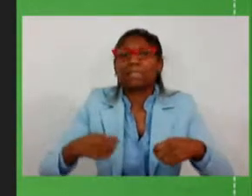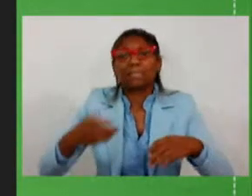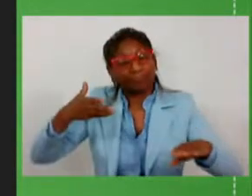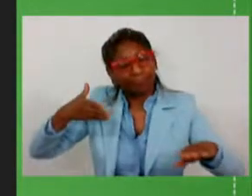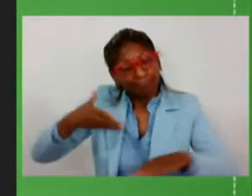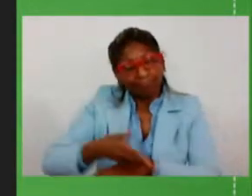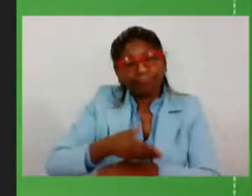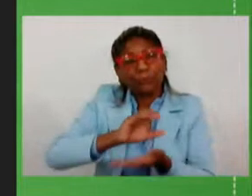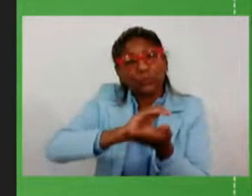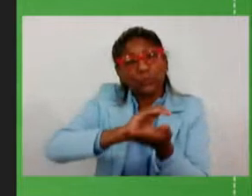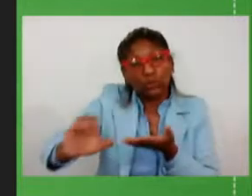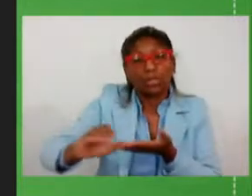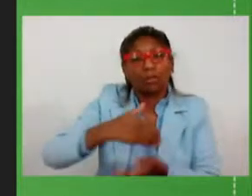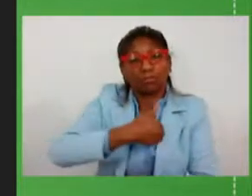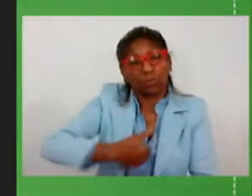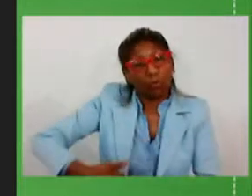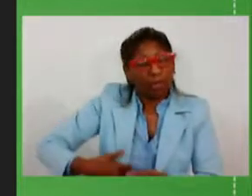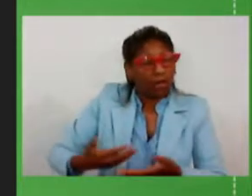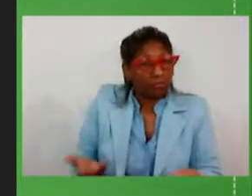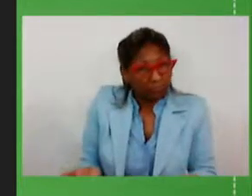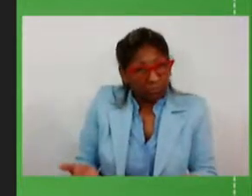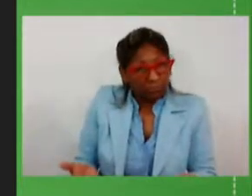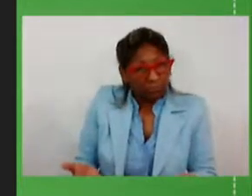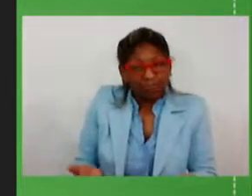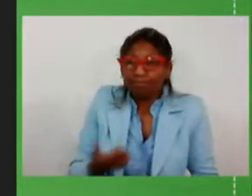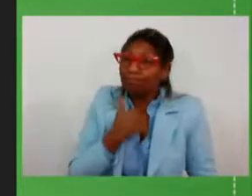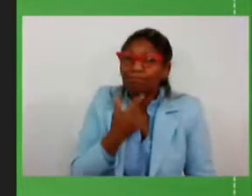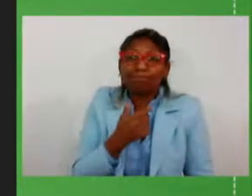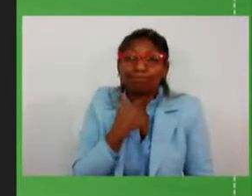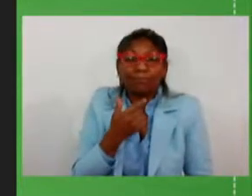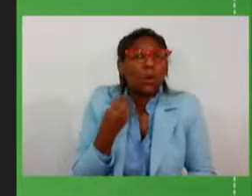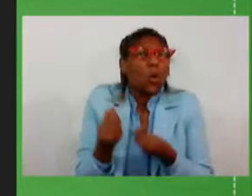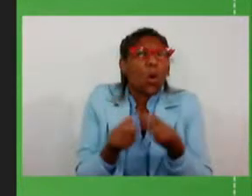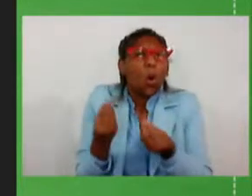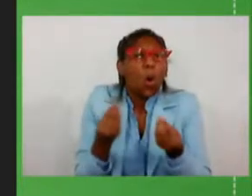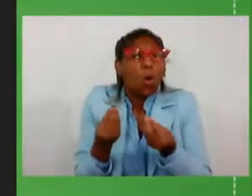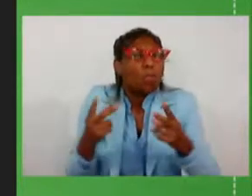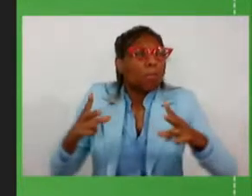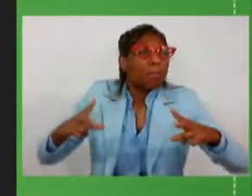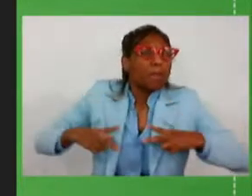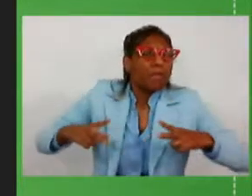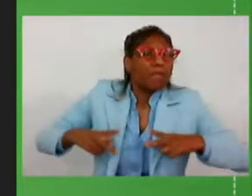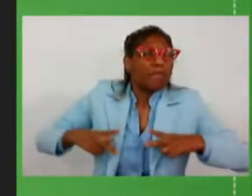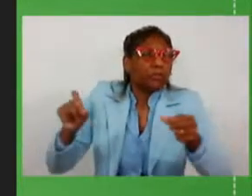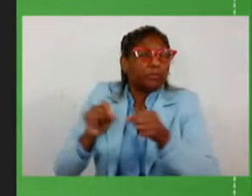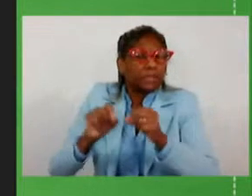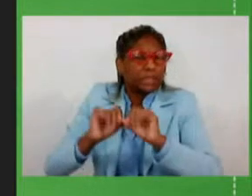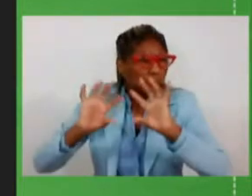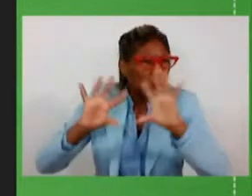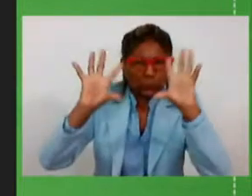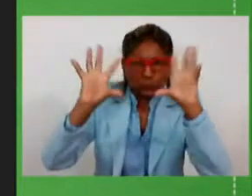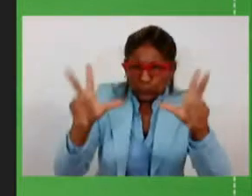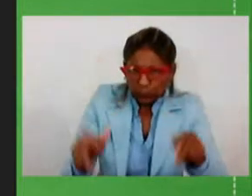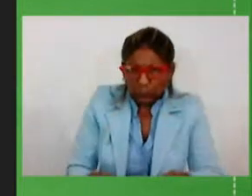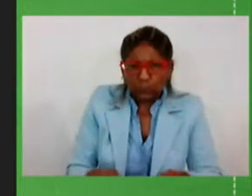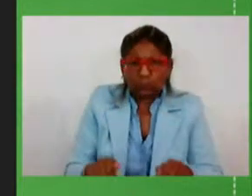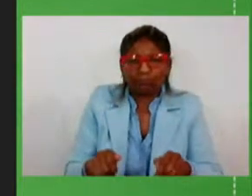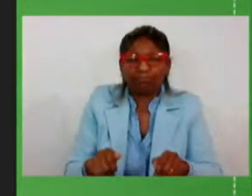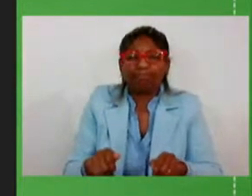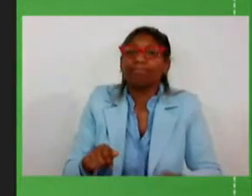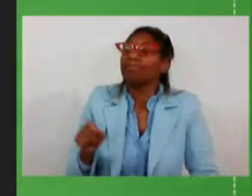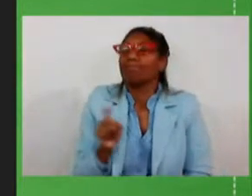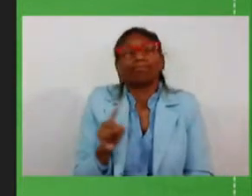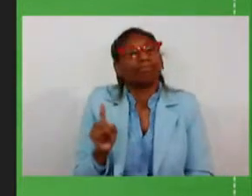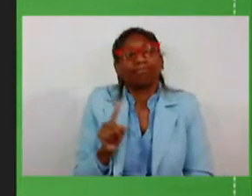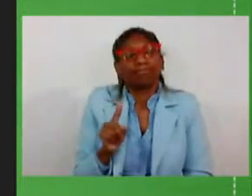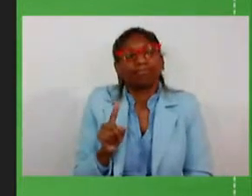públicos, não se viabiliza concessão à iniciativa privada em todas as estradas. E aí